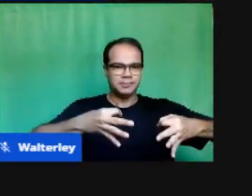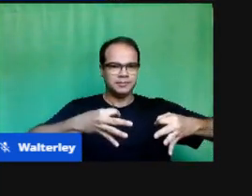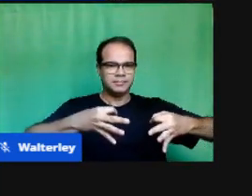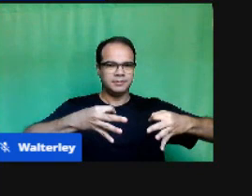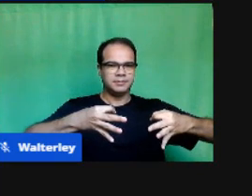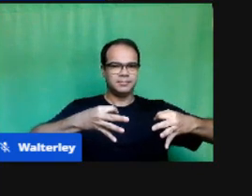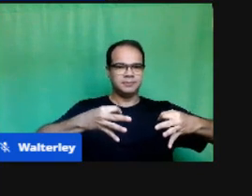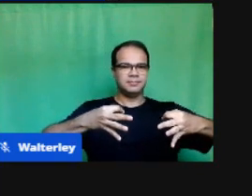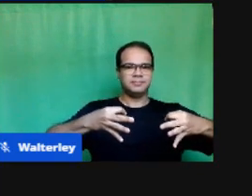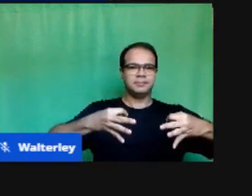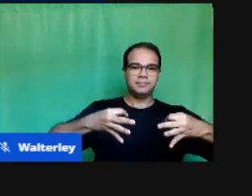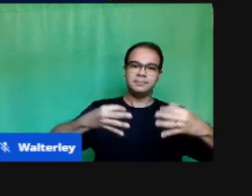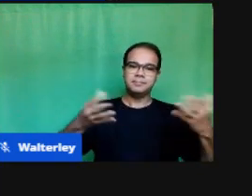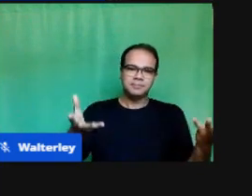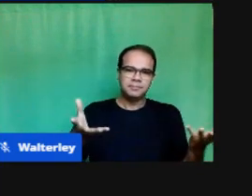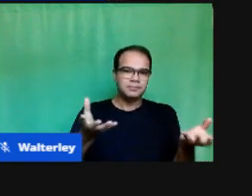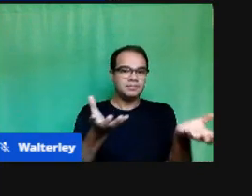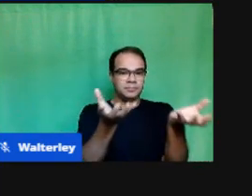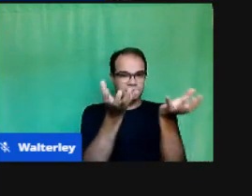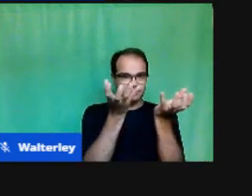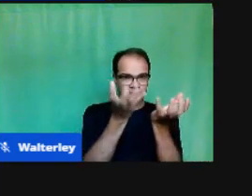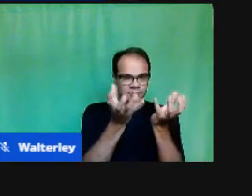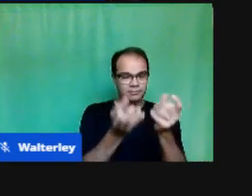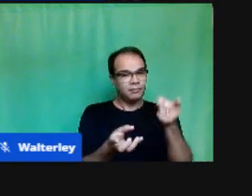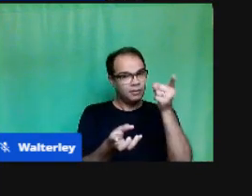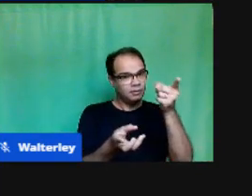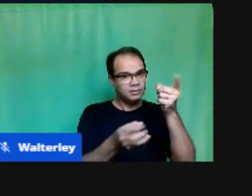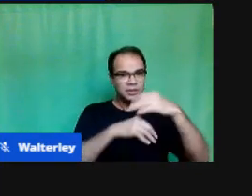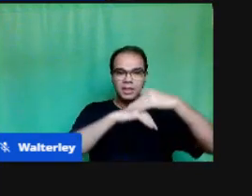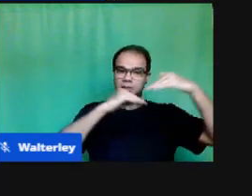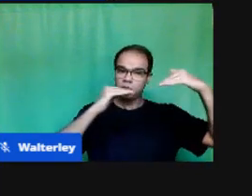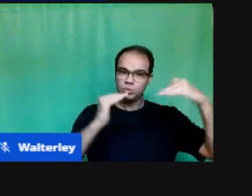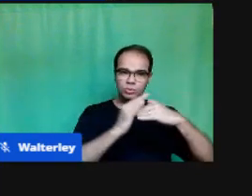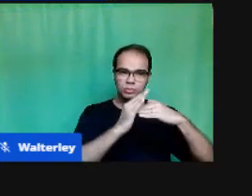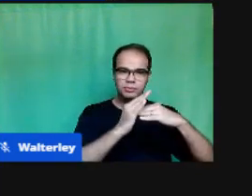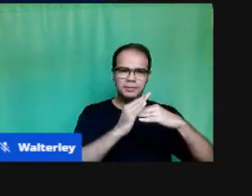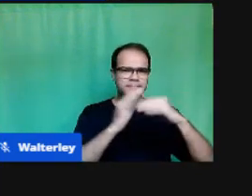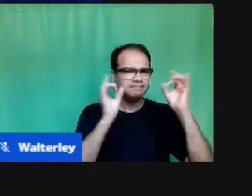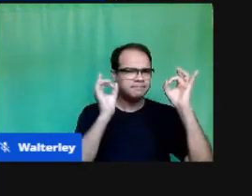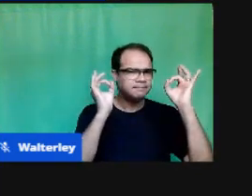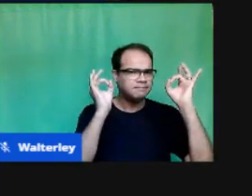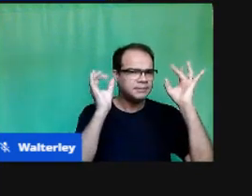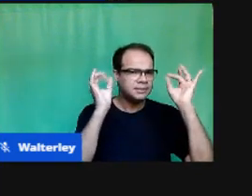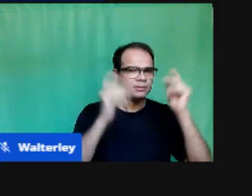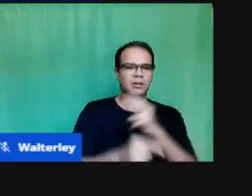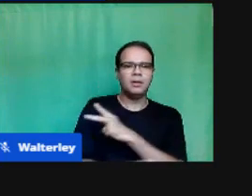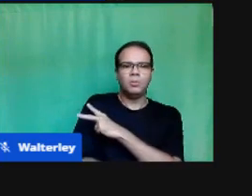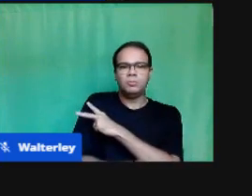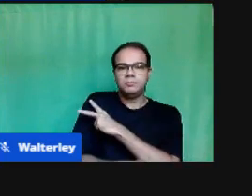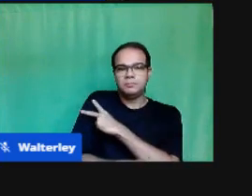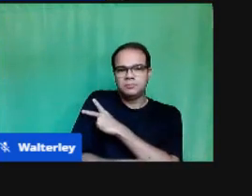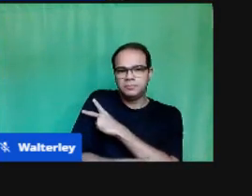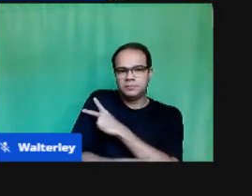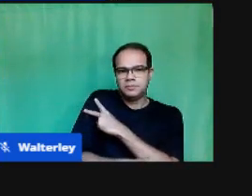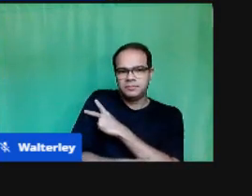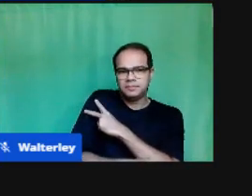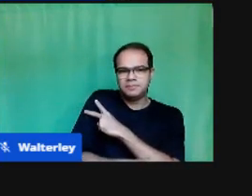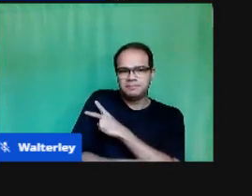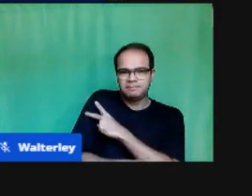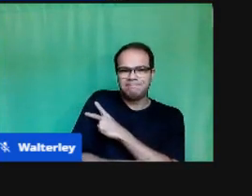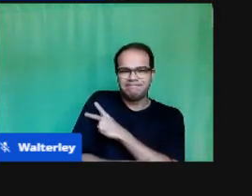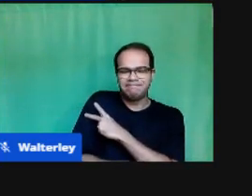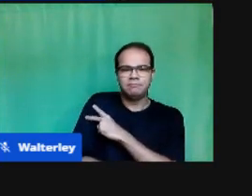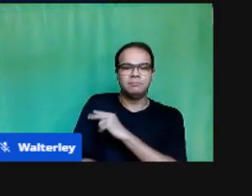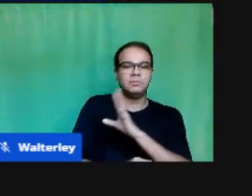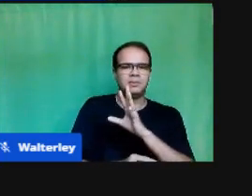desejamos que todos os professores da rede Em especial do segundo ano Estamos em tempos difíceis